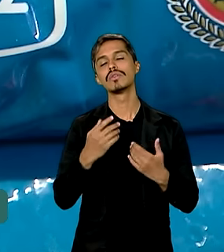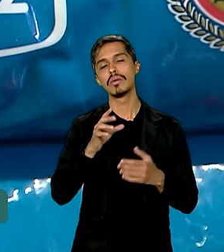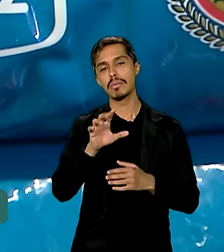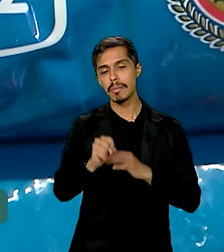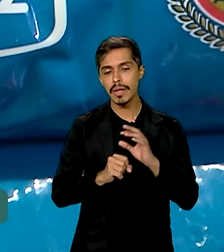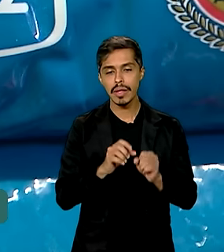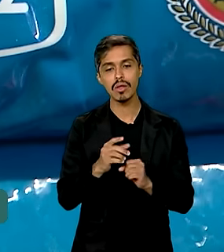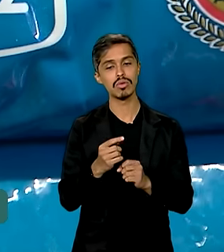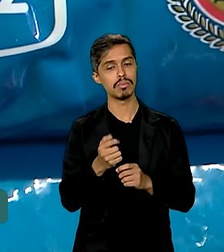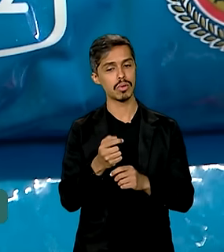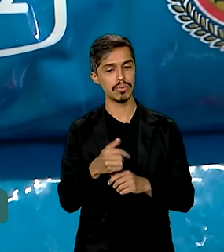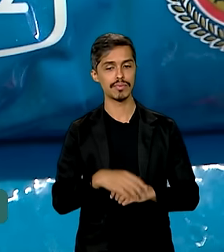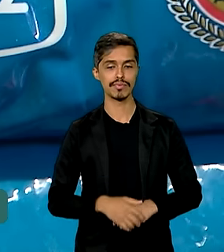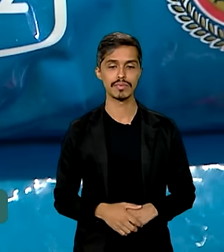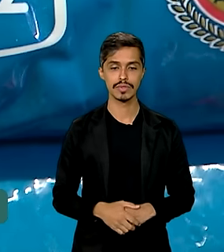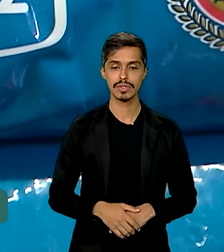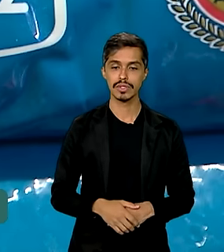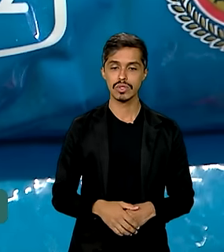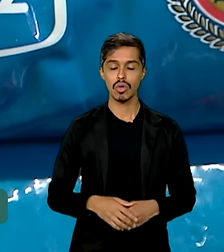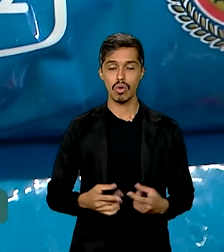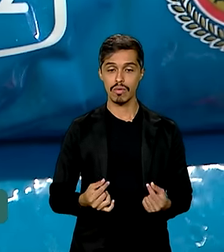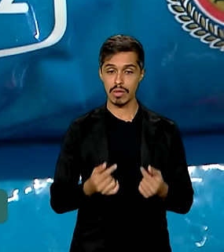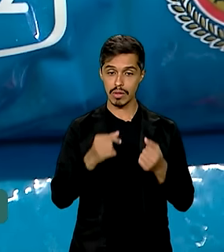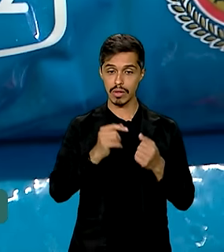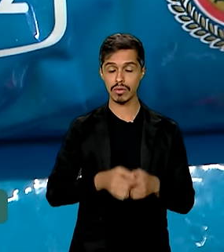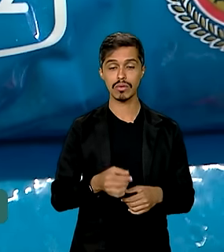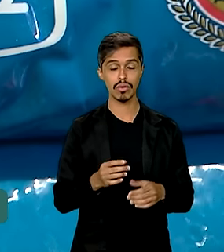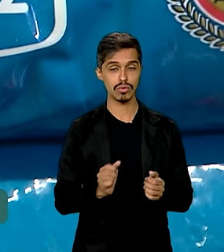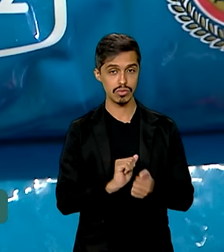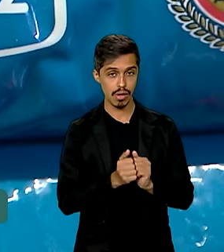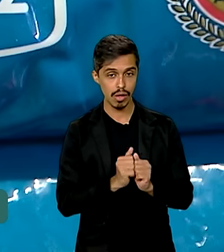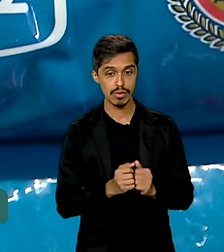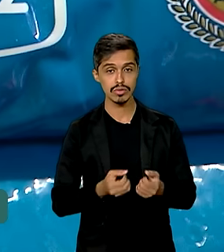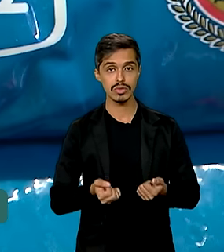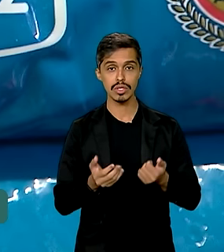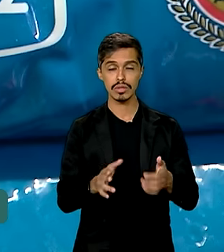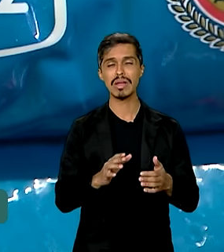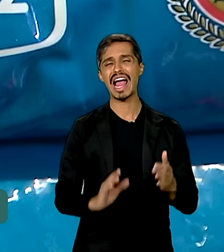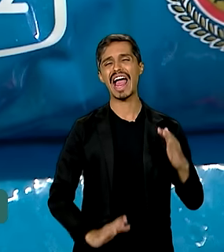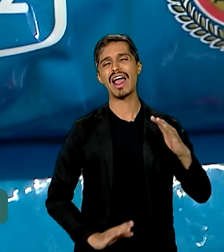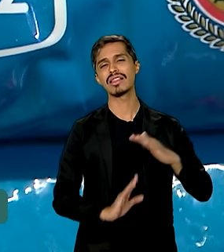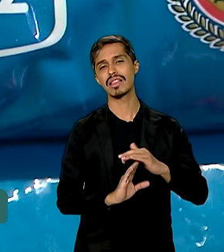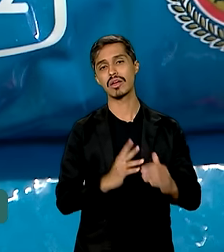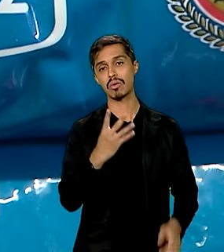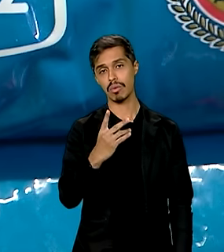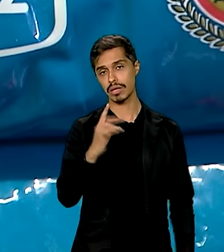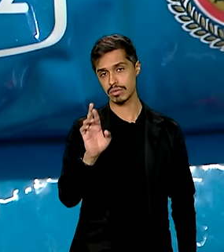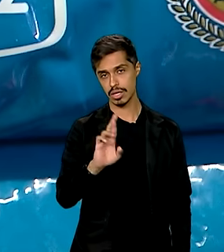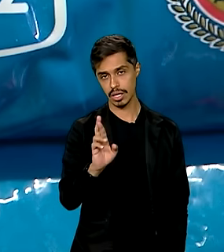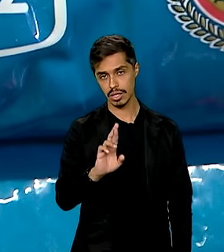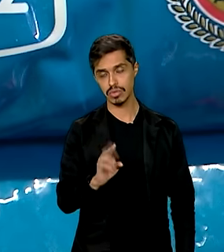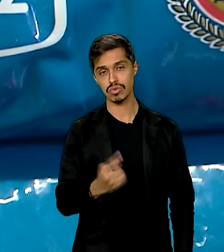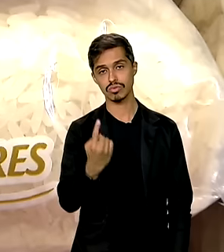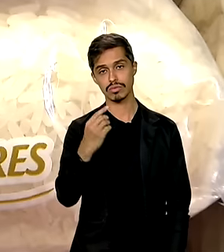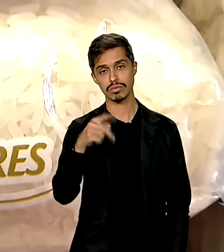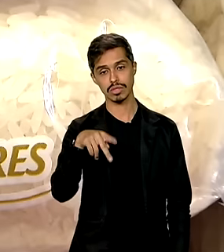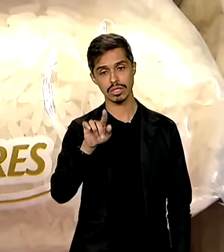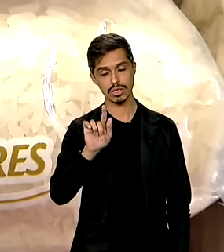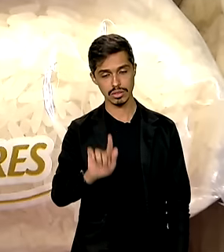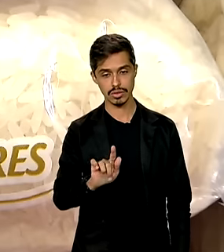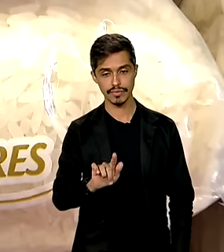Pelas regras do leilão, o preço do cereal deve chegar ao consumidor por no máximo R$,00 o quilo,